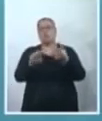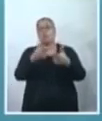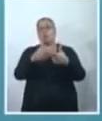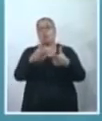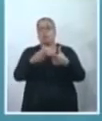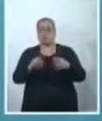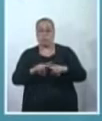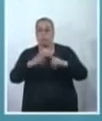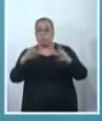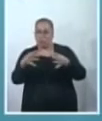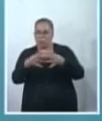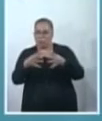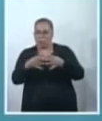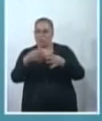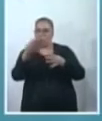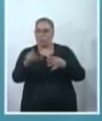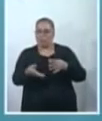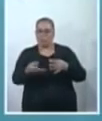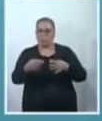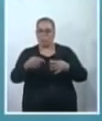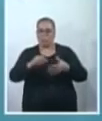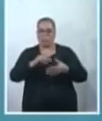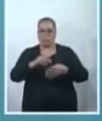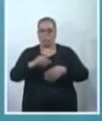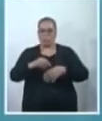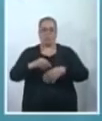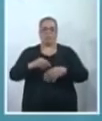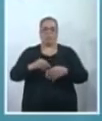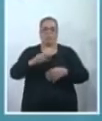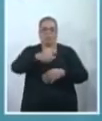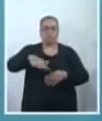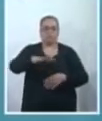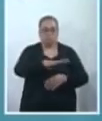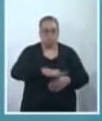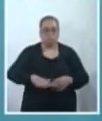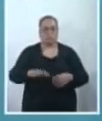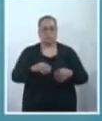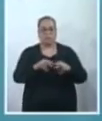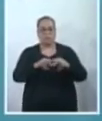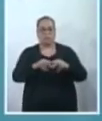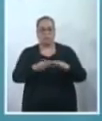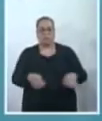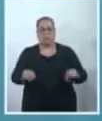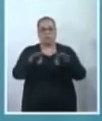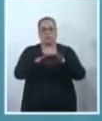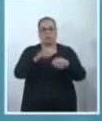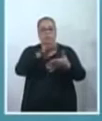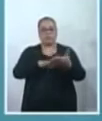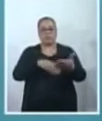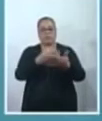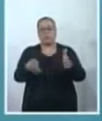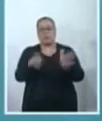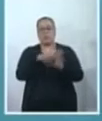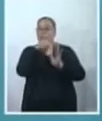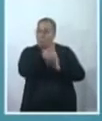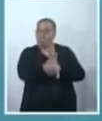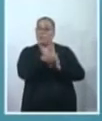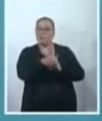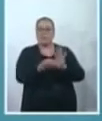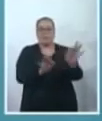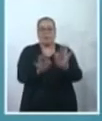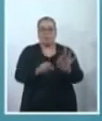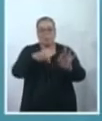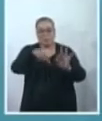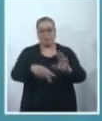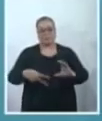mas na Comissão de Promoção da Igualdade Racial, em especial agora nesse mês de novembro, com um calendário próprio. Nós estamos reativando aqui na